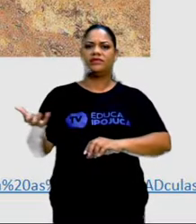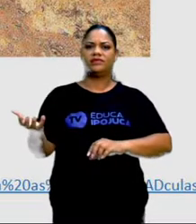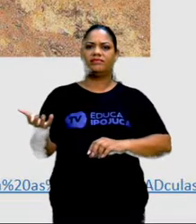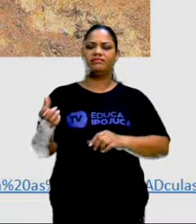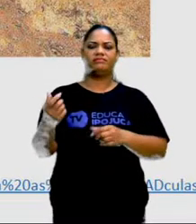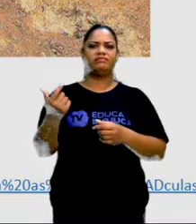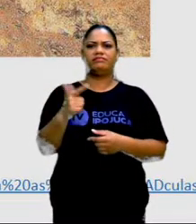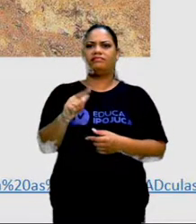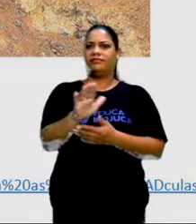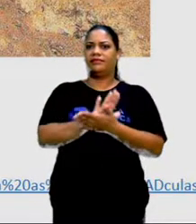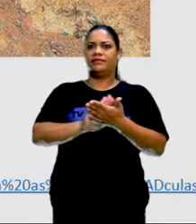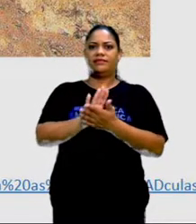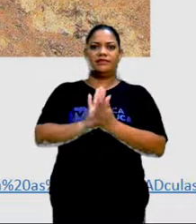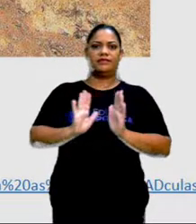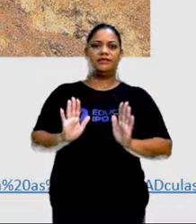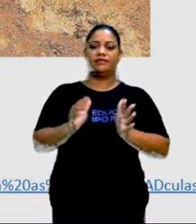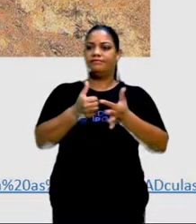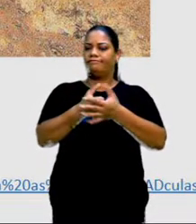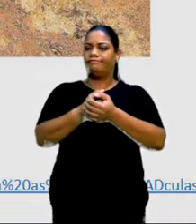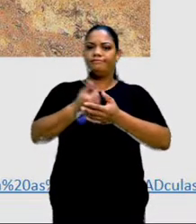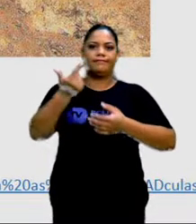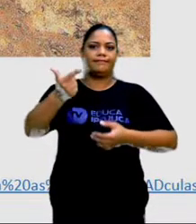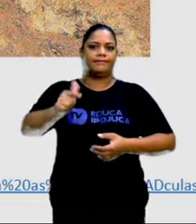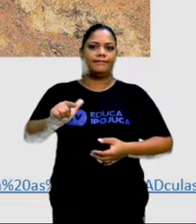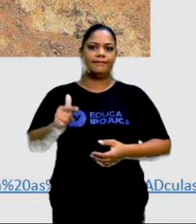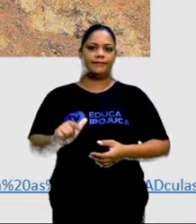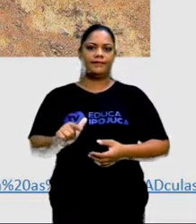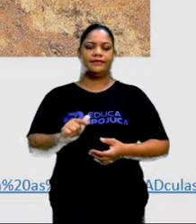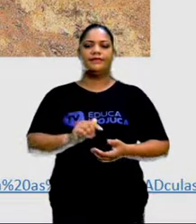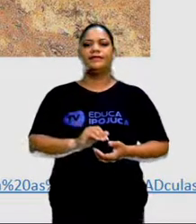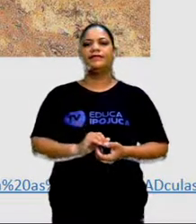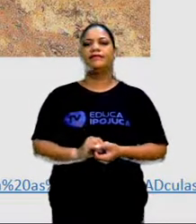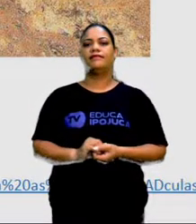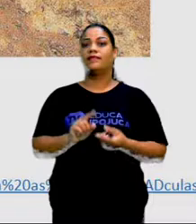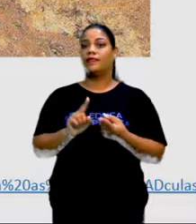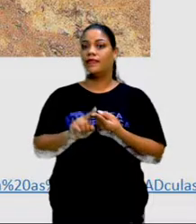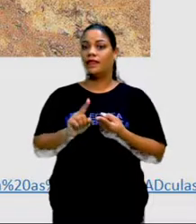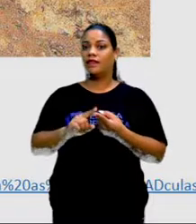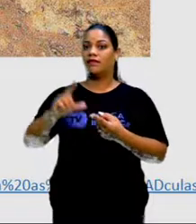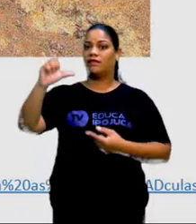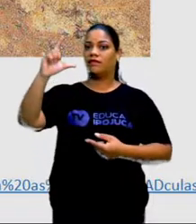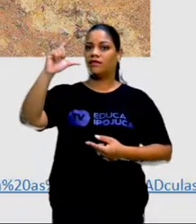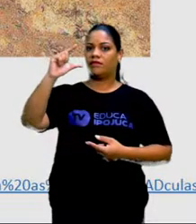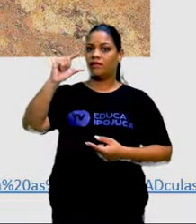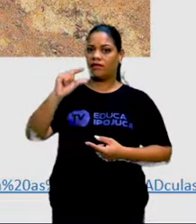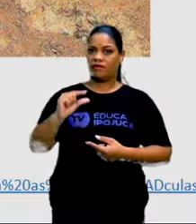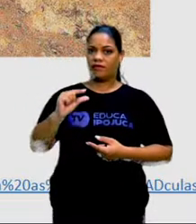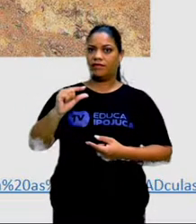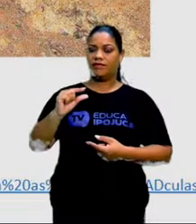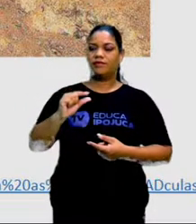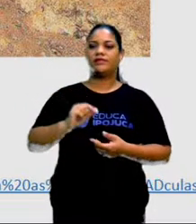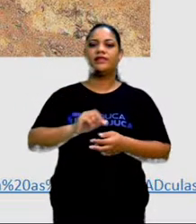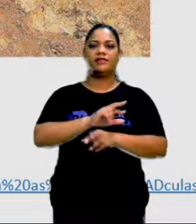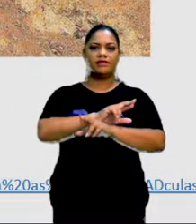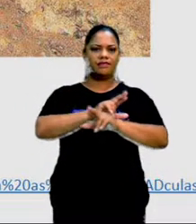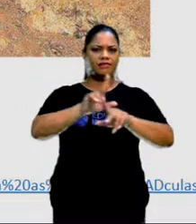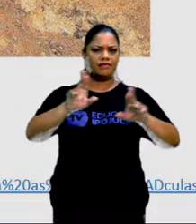desprotegido. Com baixo conteúdo de matéria orgânica e também reduzida a biodiversidade.